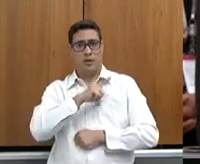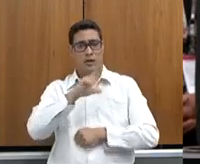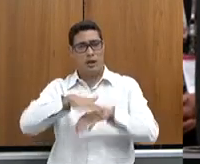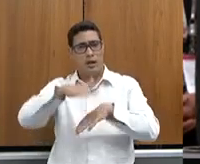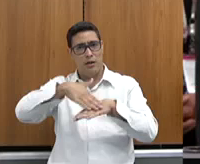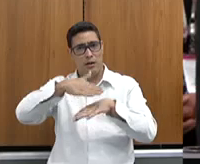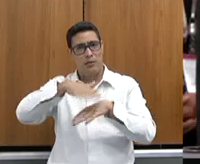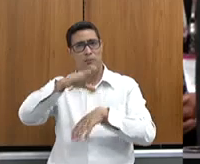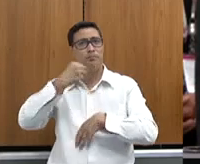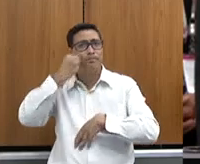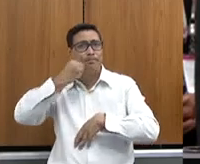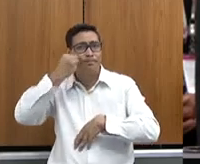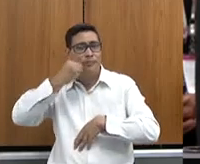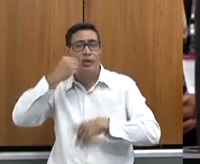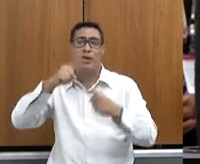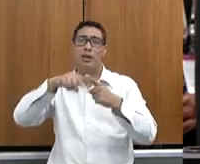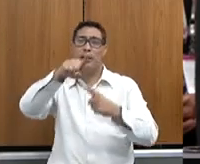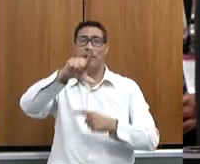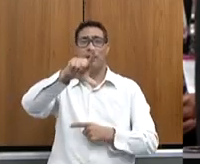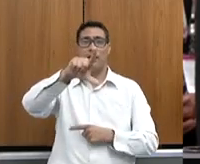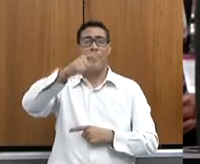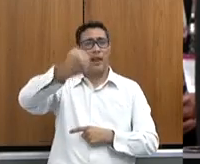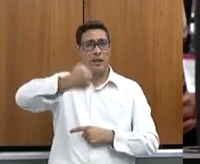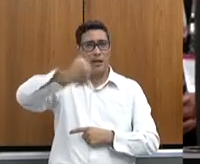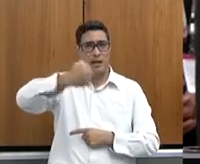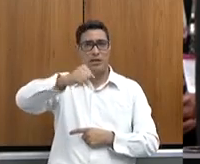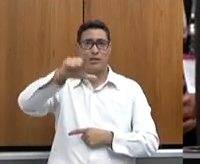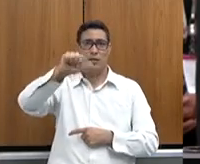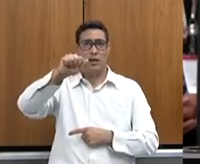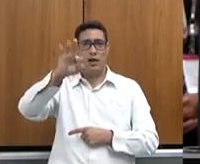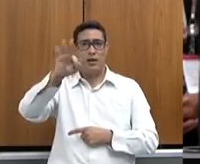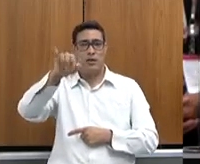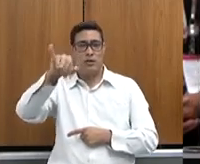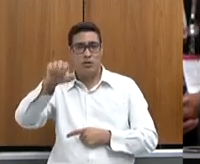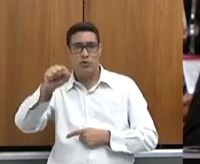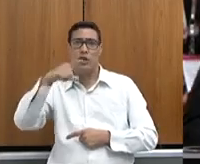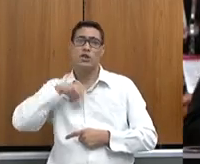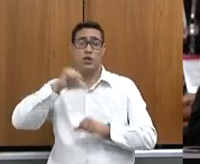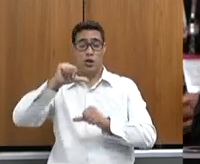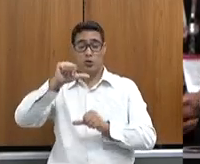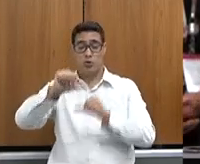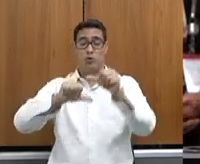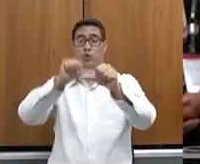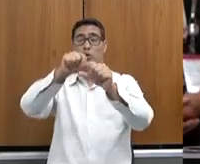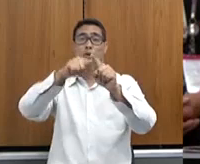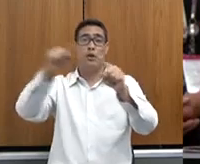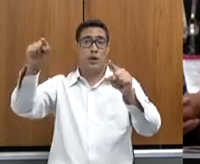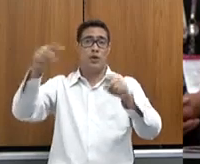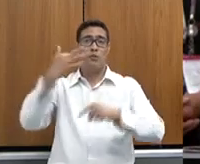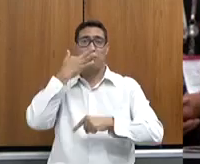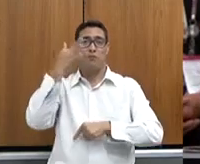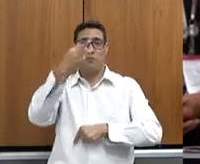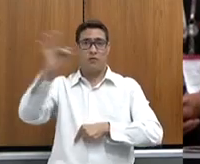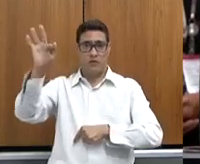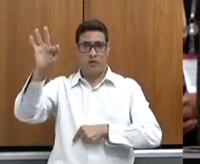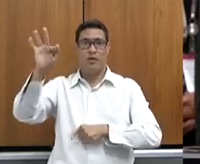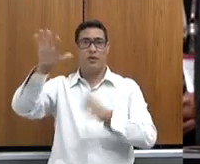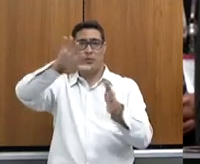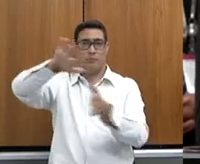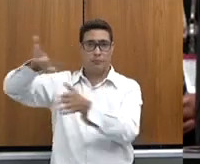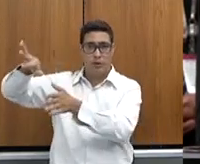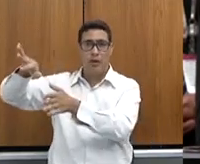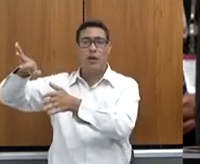experiência vasta em lácteos, e nós agora estamos trocando os parceiros franceses da 1ª edição, os parceiros